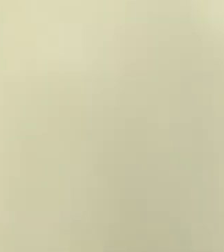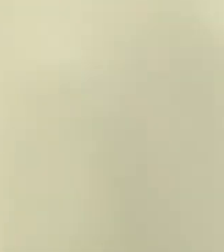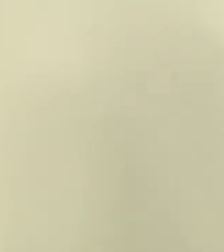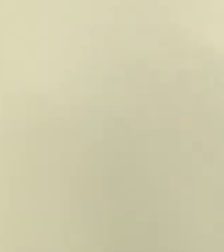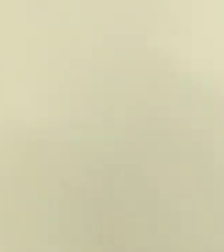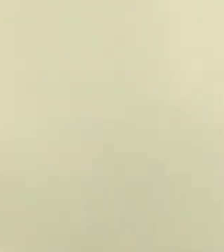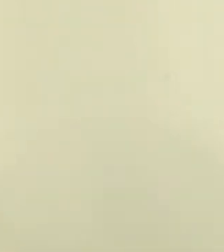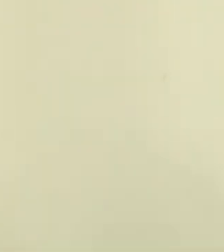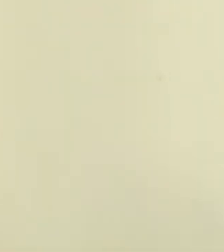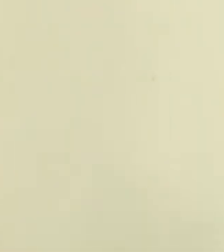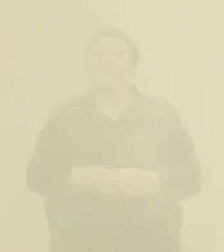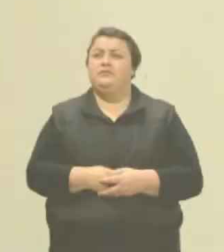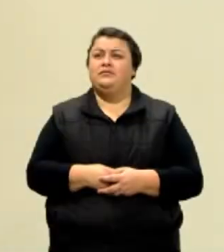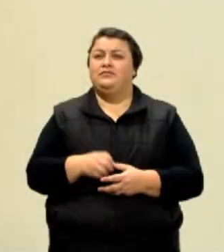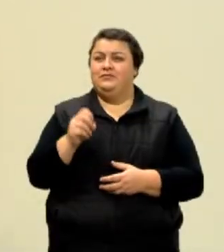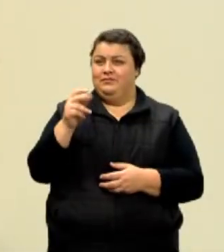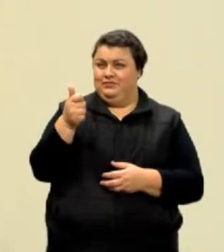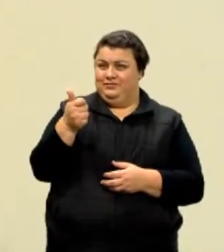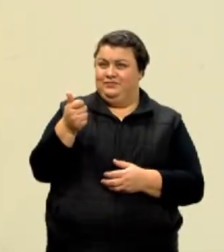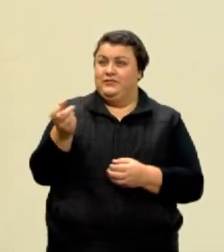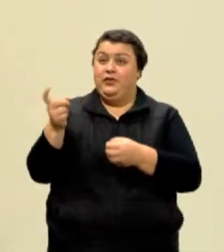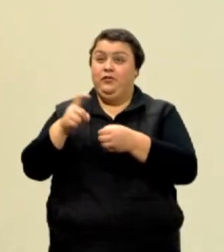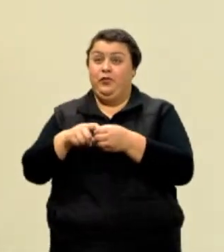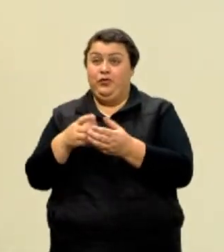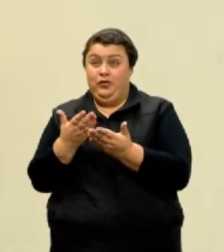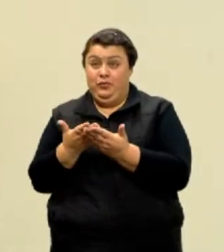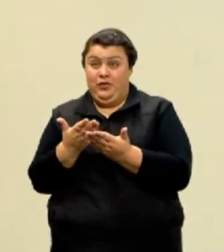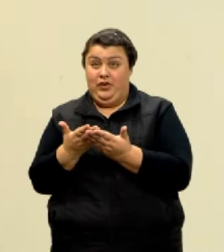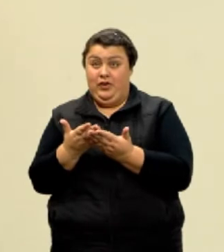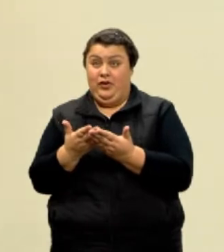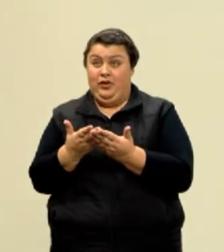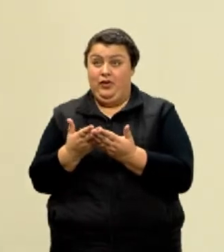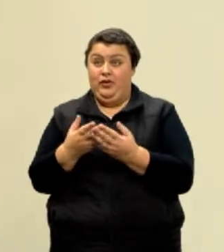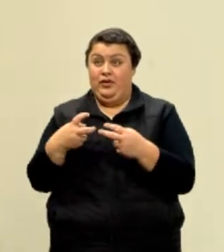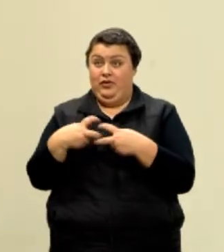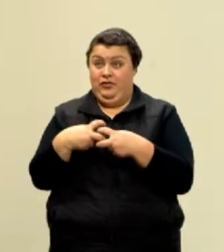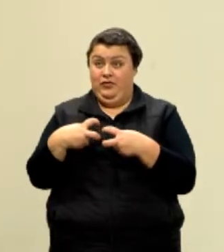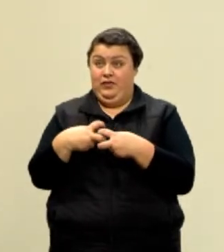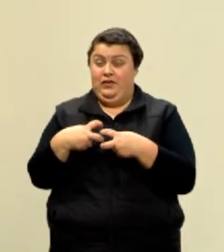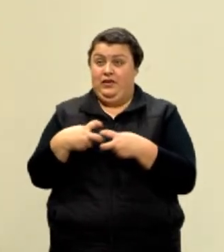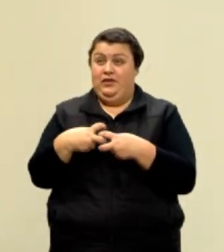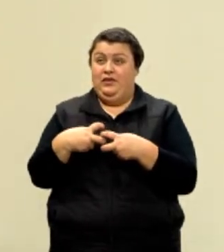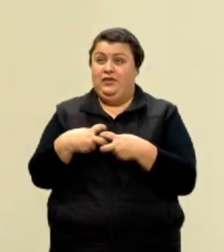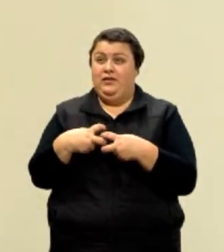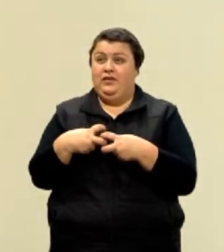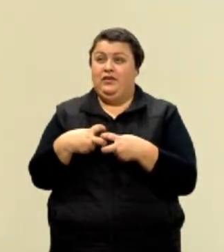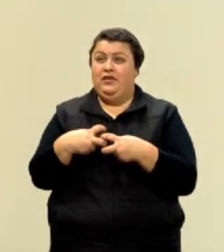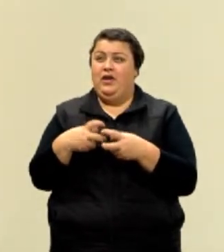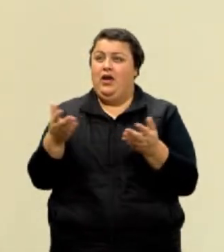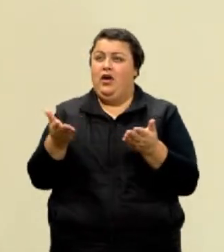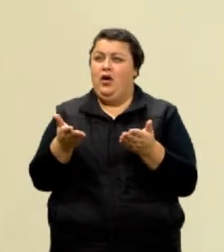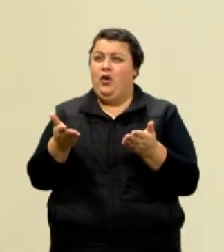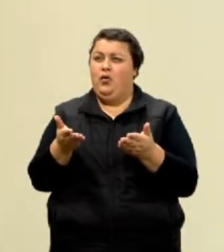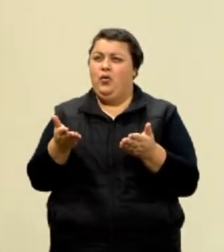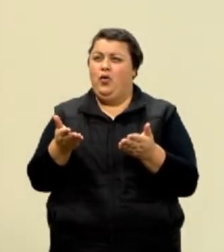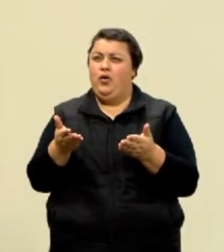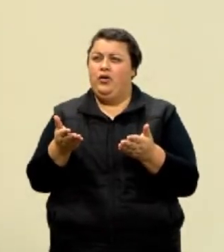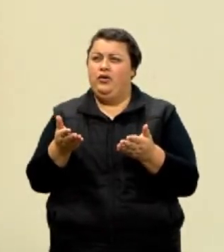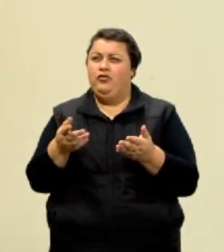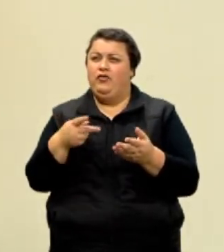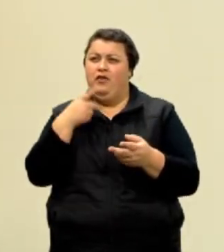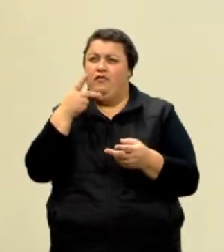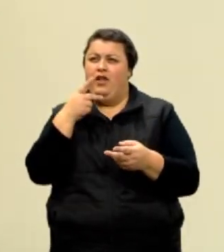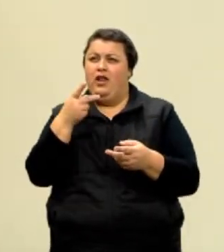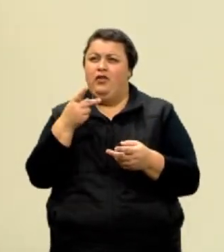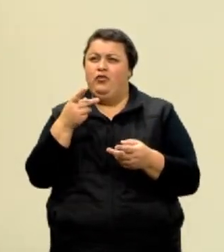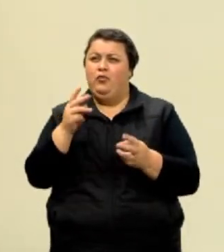E aí, pessoal? Então, voltando para a segunda parte da nossa aula de física. Agora, nessa segunda parte a gente vai falar um pouco